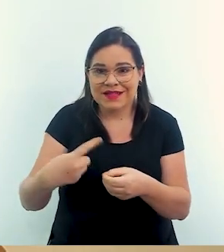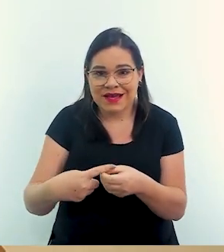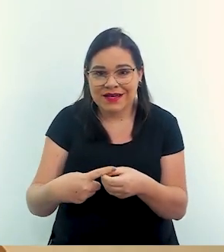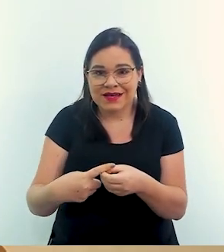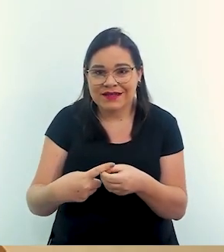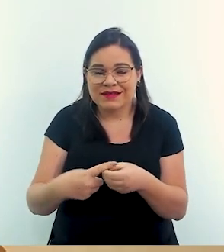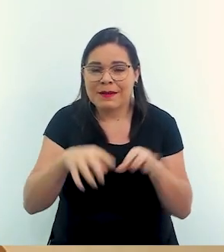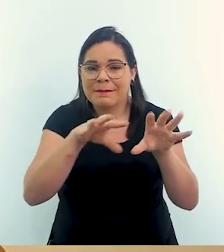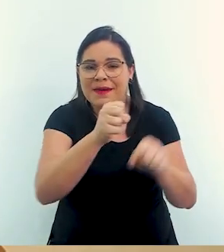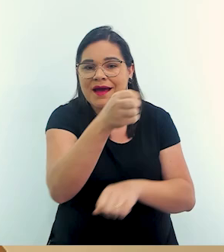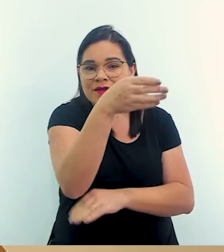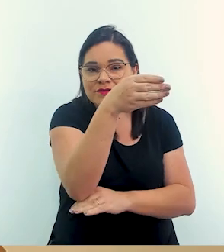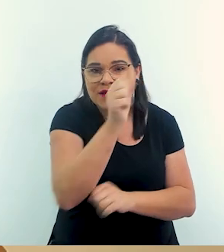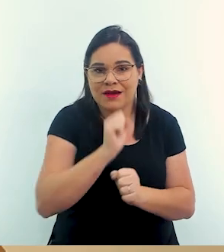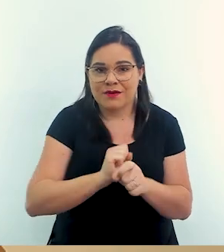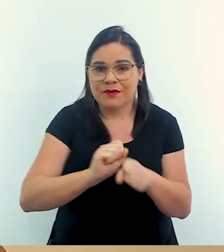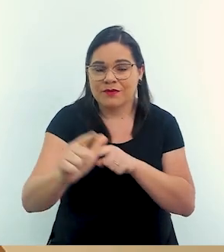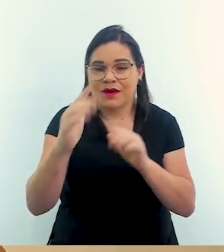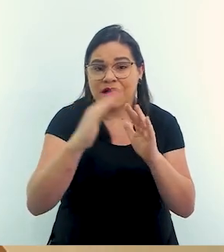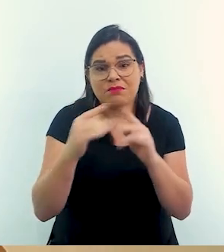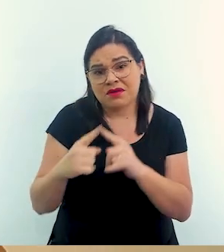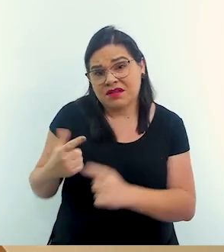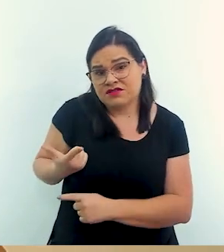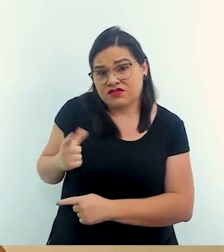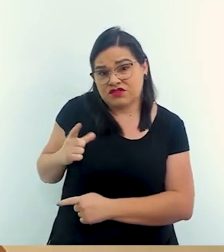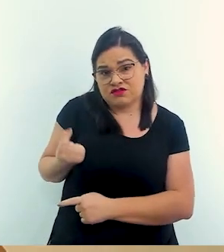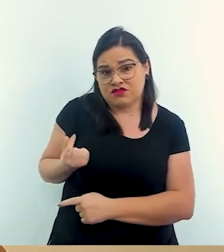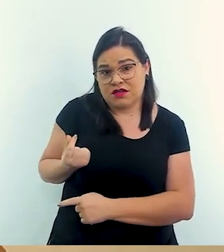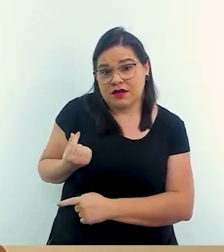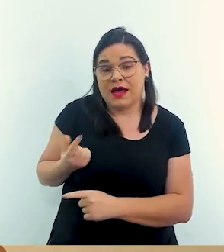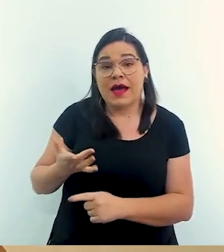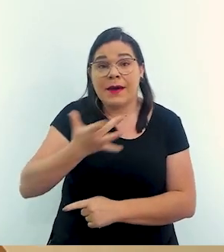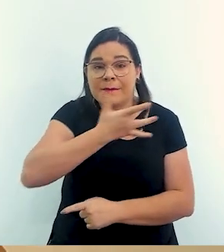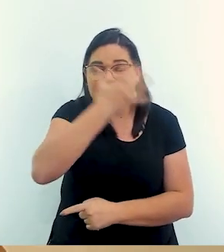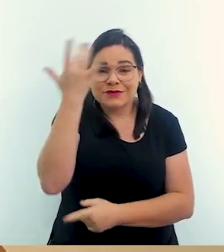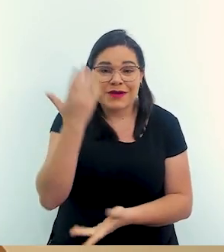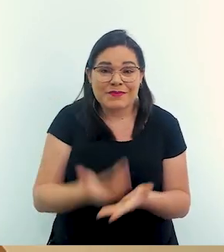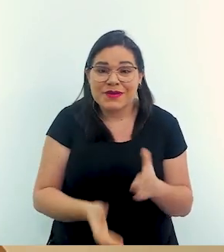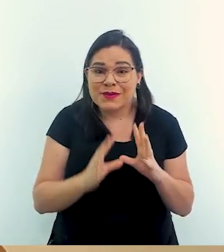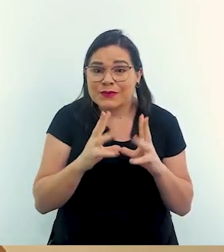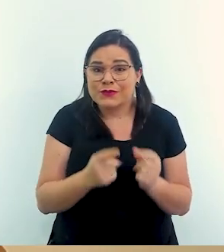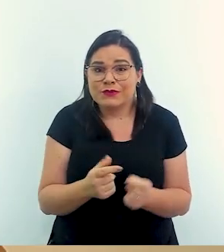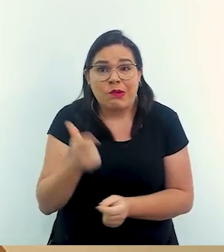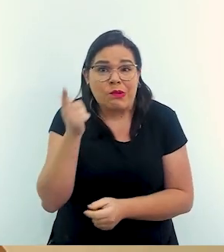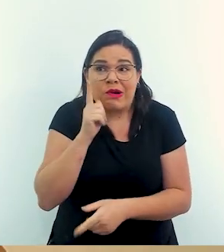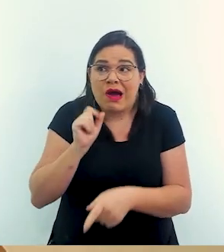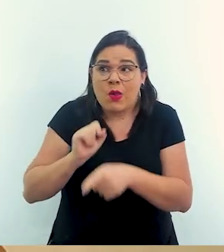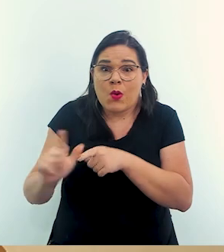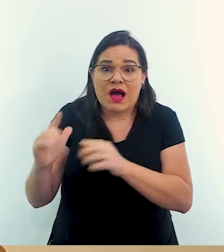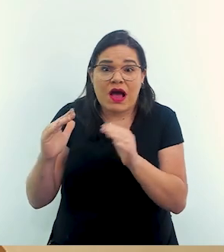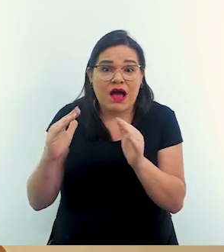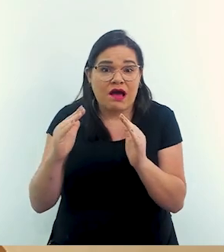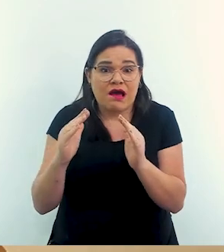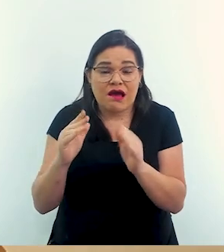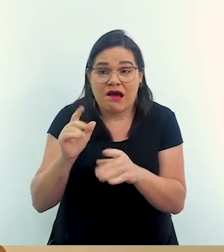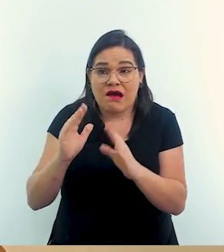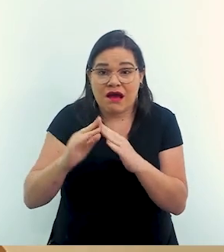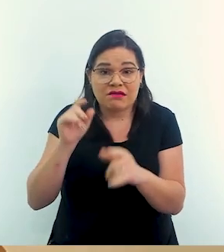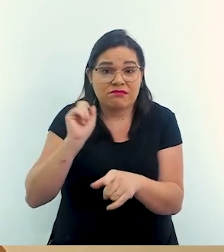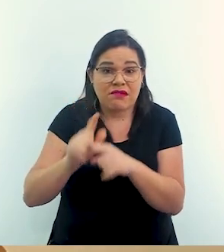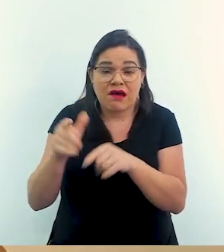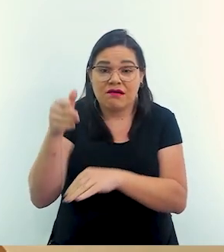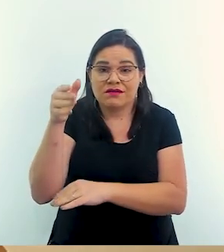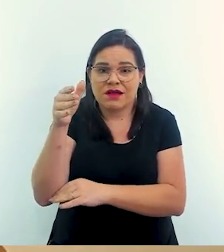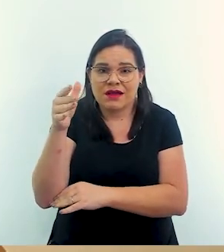acabou pegando um hotel, alugando uma casa, porque ela tinha condição financeira. E a pessoa que perdeu tudo ali não tinha. Então, o grande